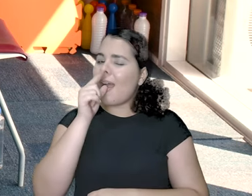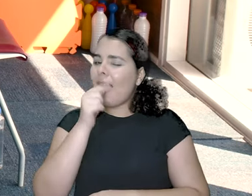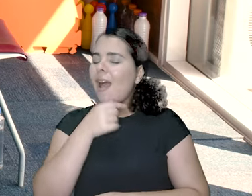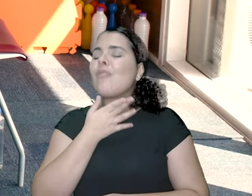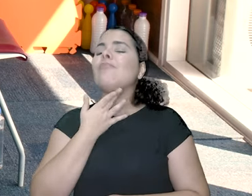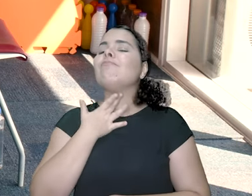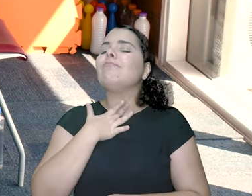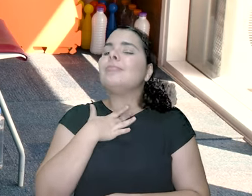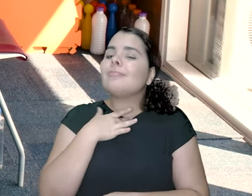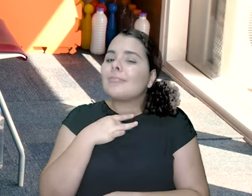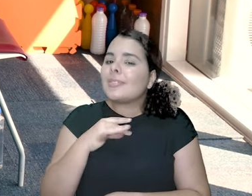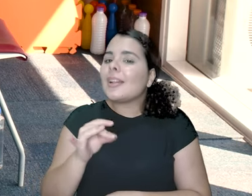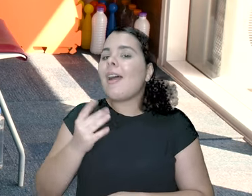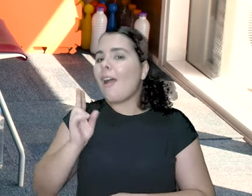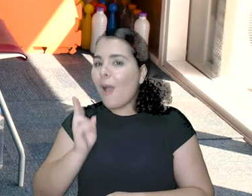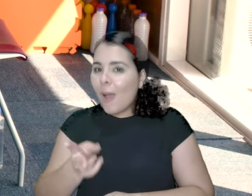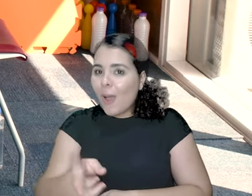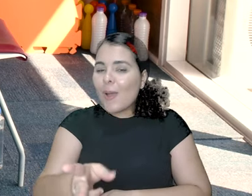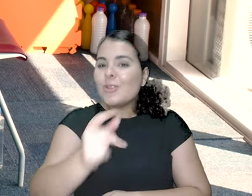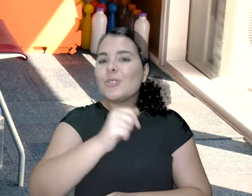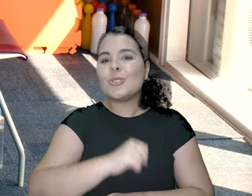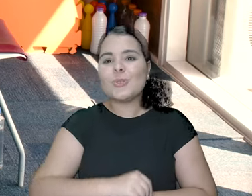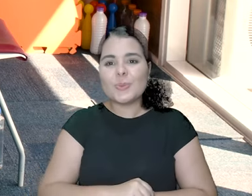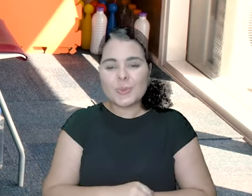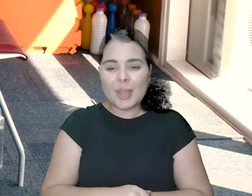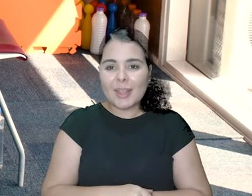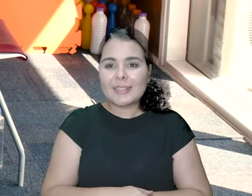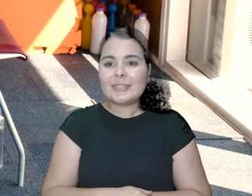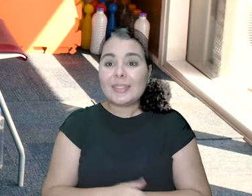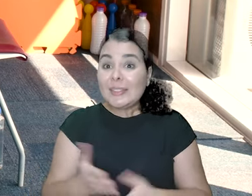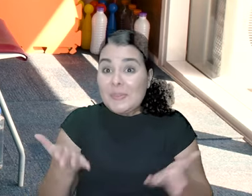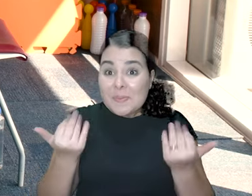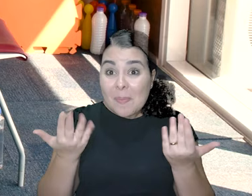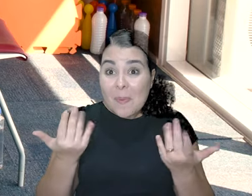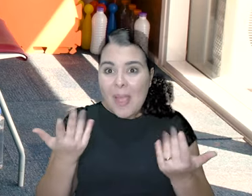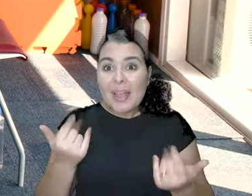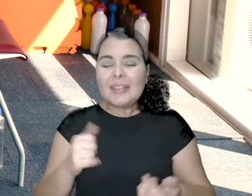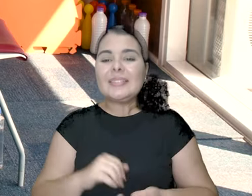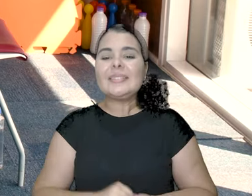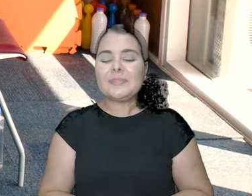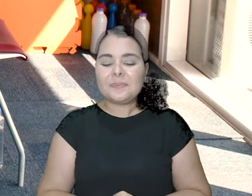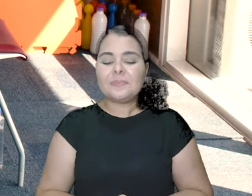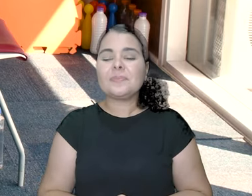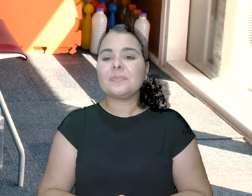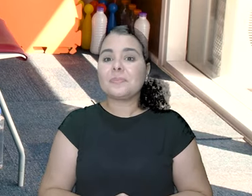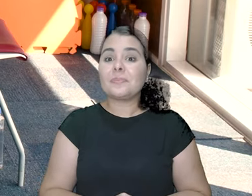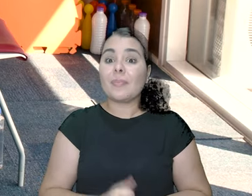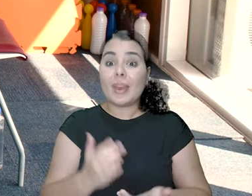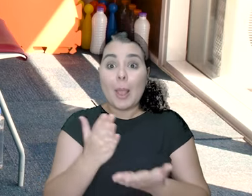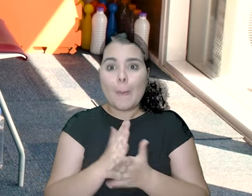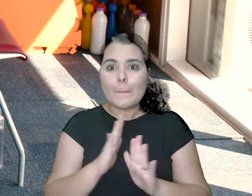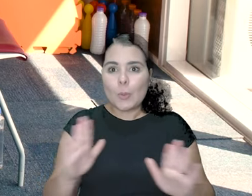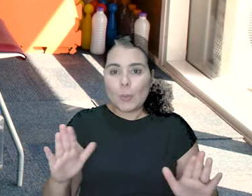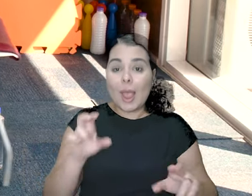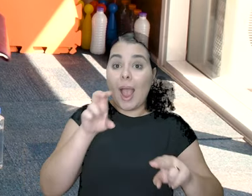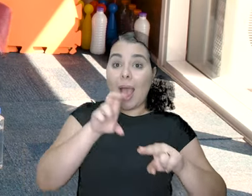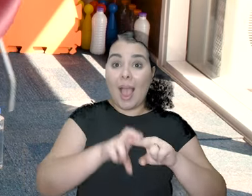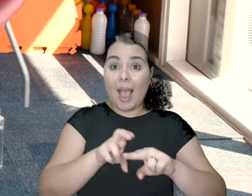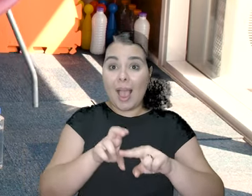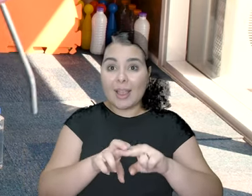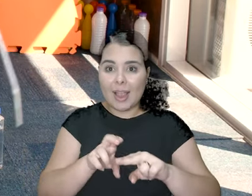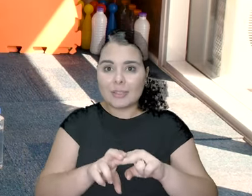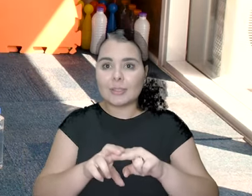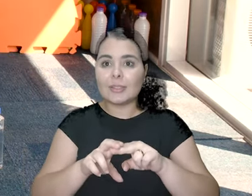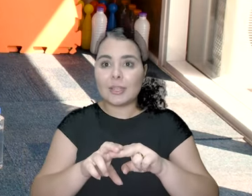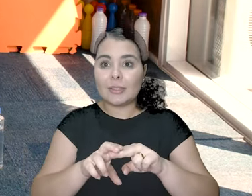Continua. Continua. E bora, galera! Aê! Vira a cadeira para